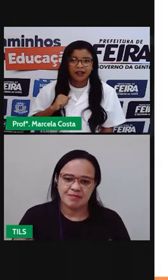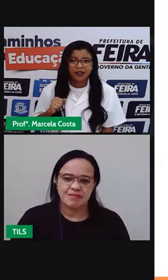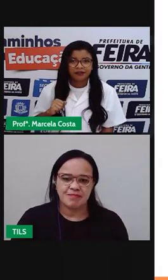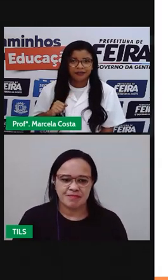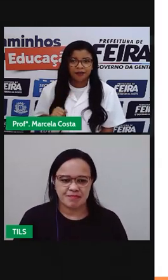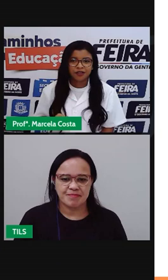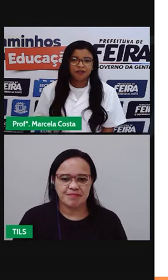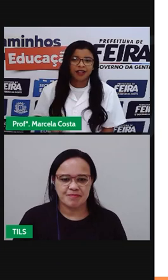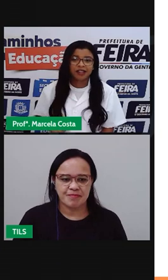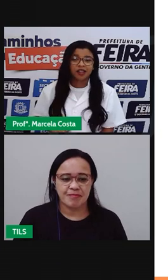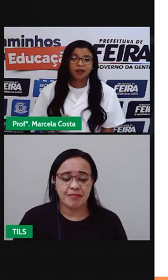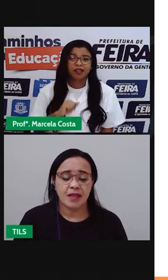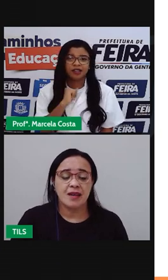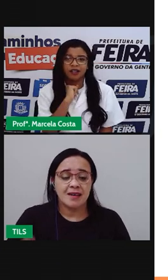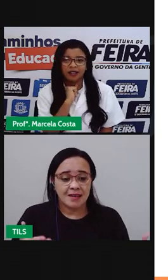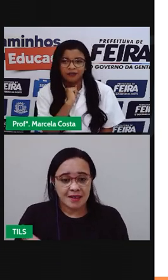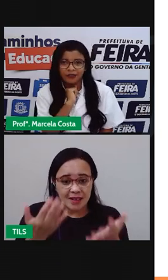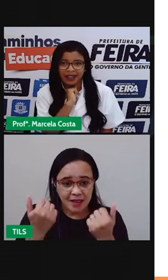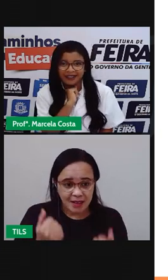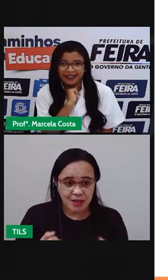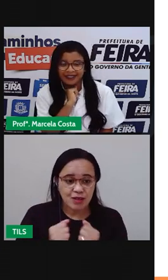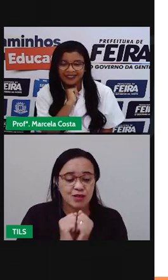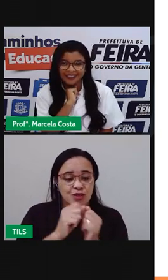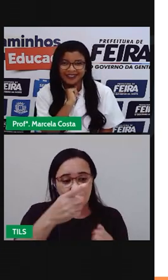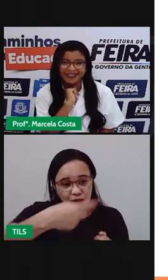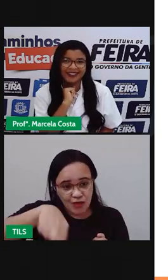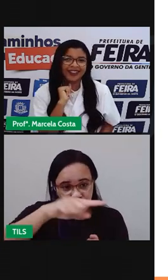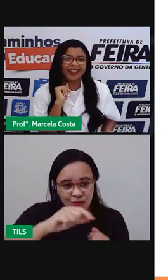Agora, vamos confeccionar uma isogravura?